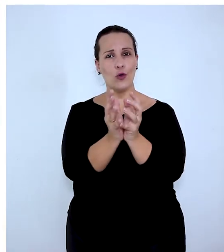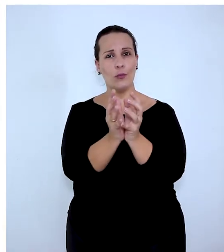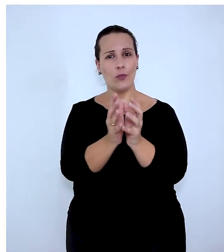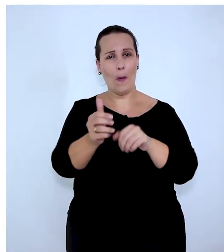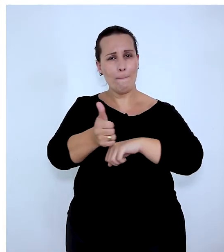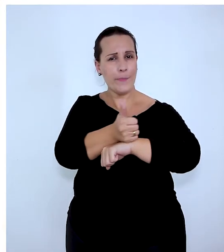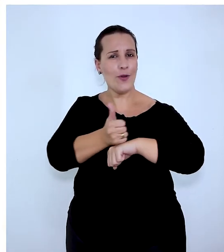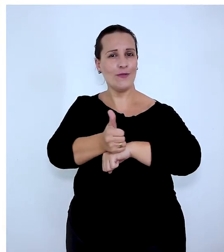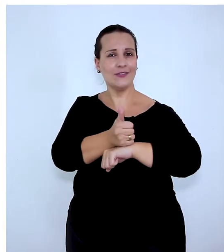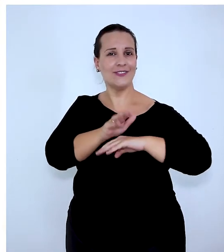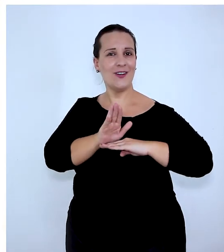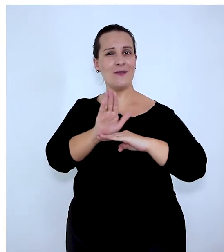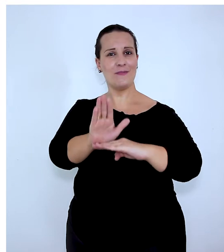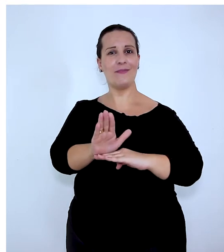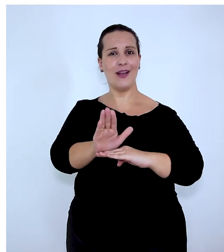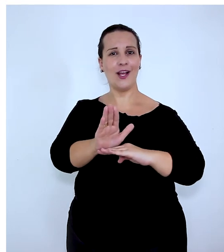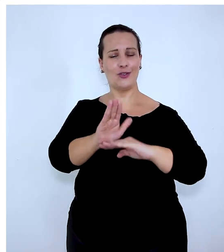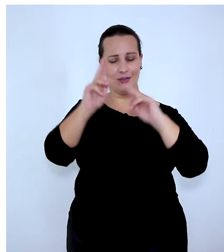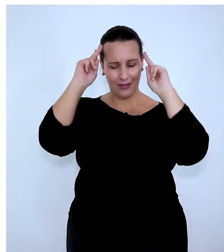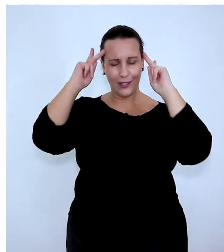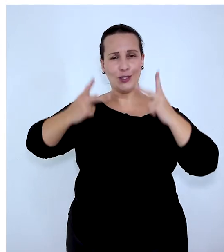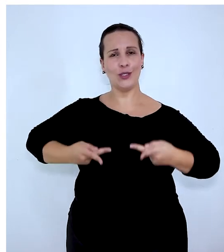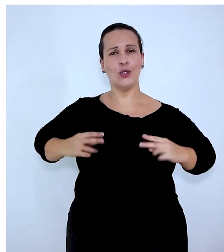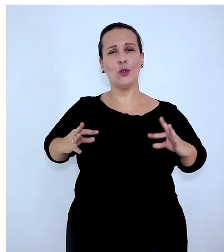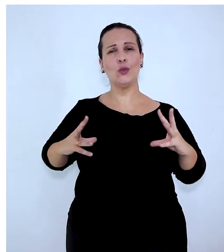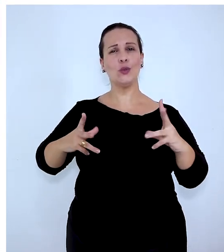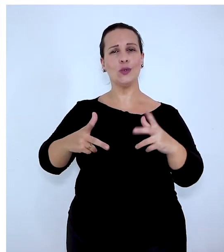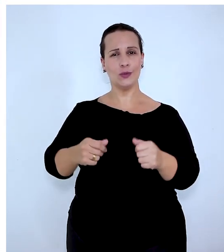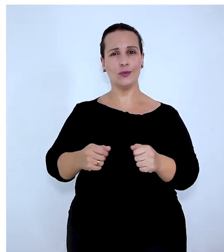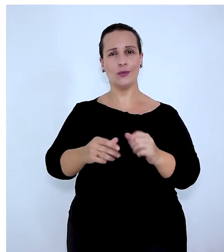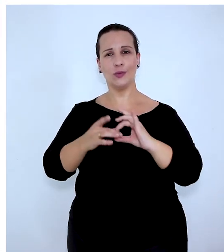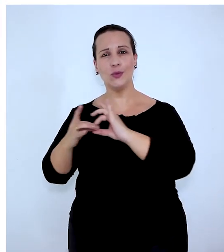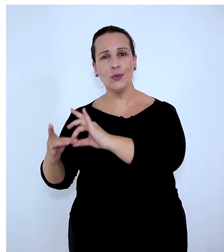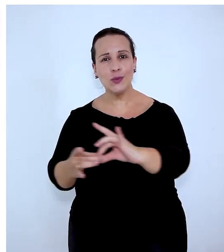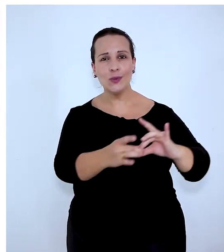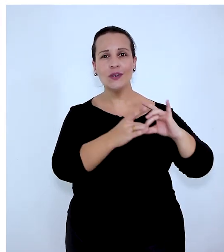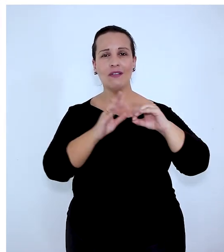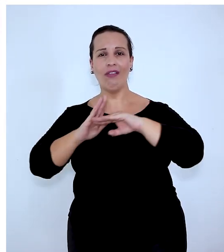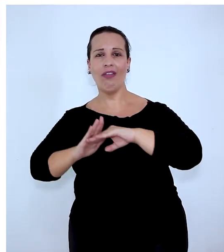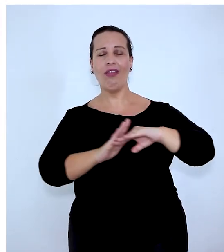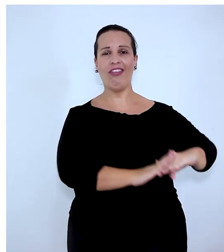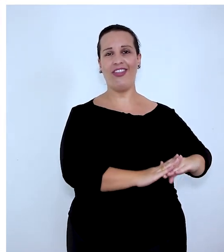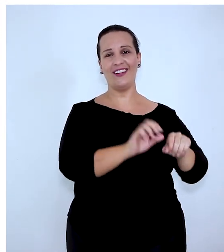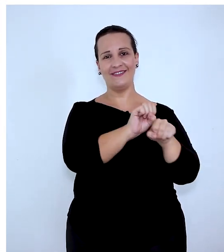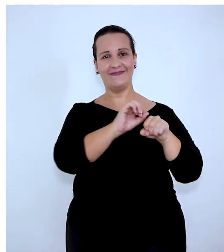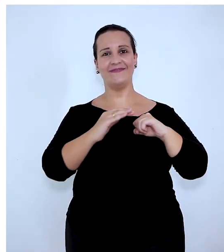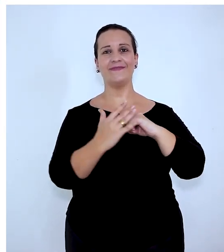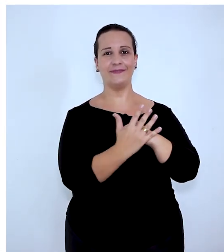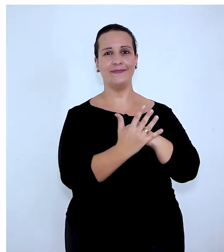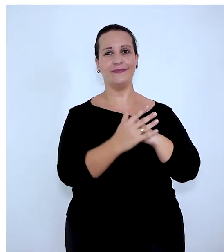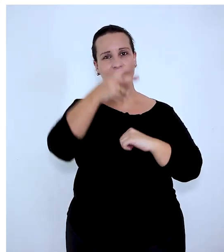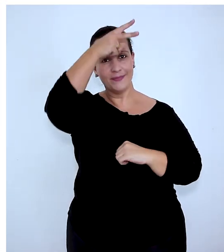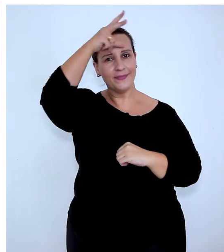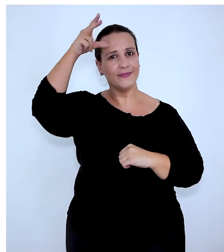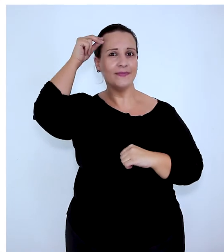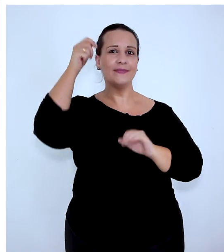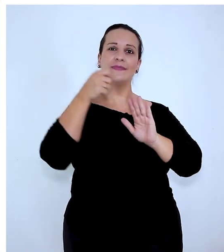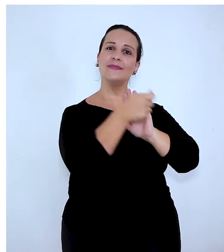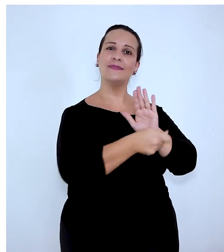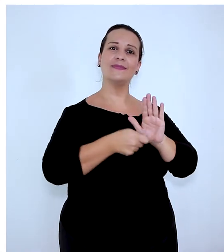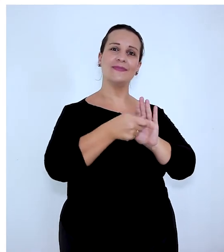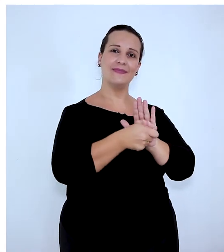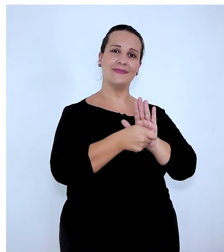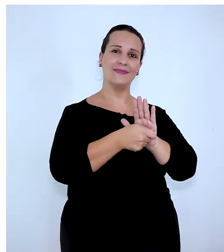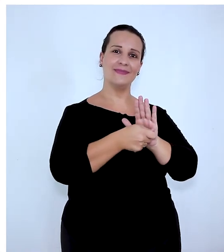organizada para cuidar de você por inteiro. Juntos, vamos derrotar o coronavírus. Prefeitura